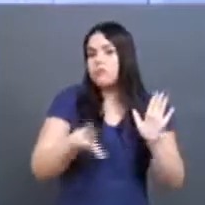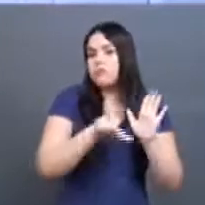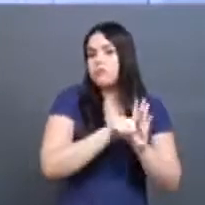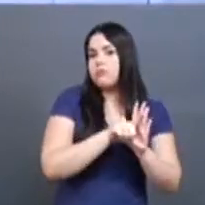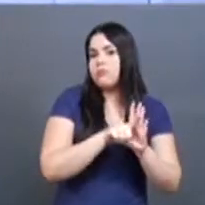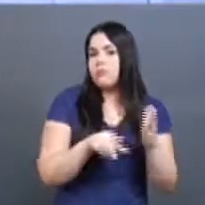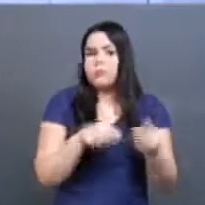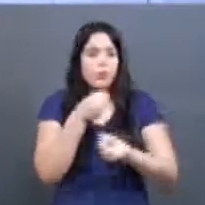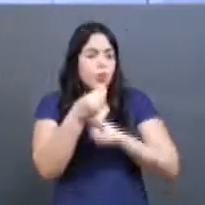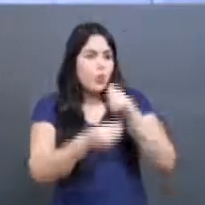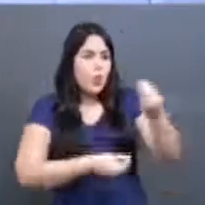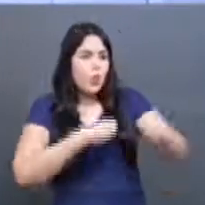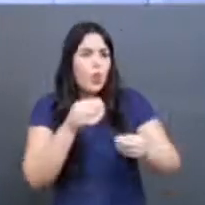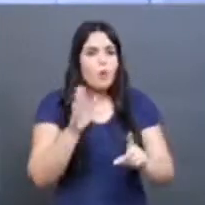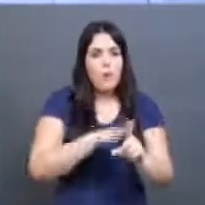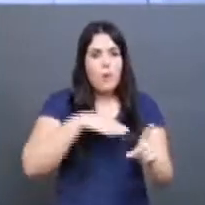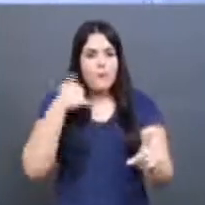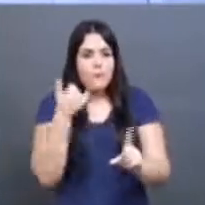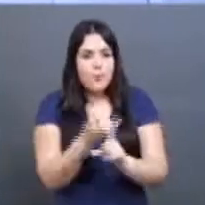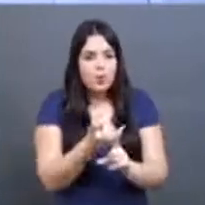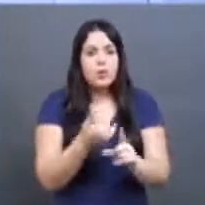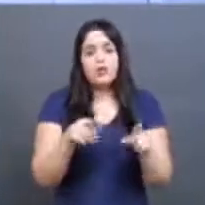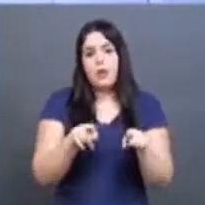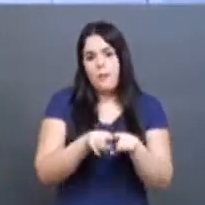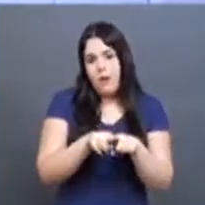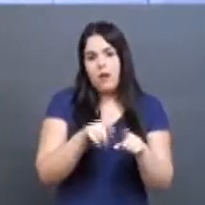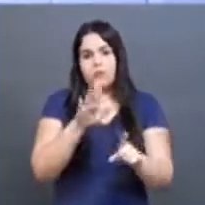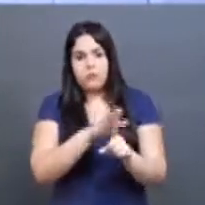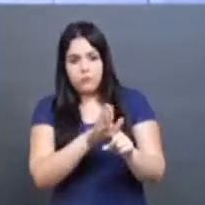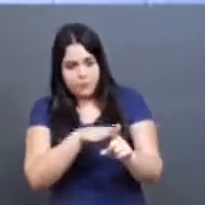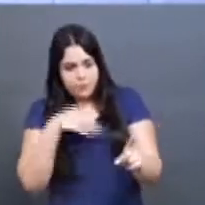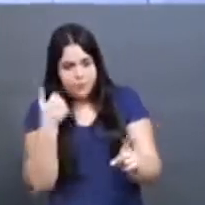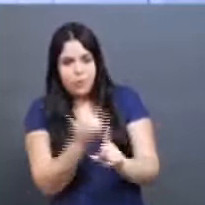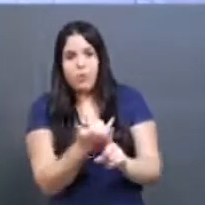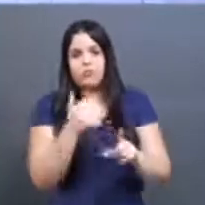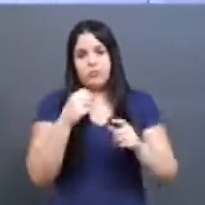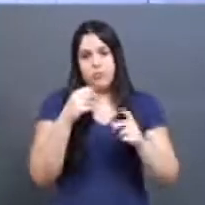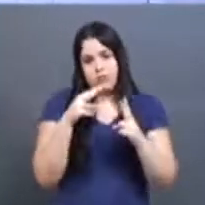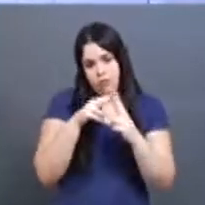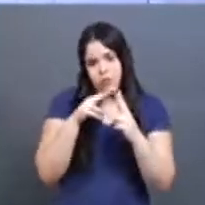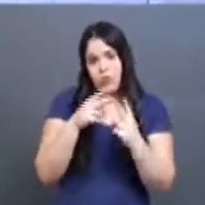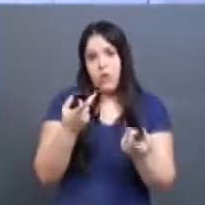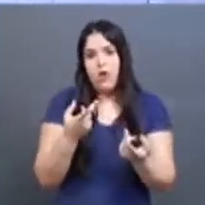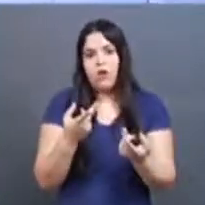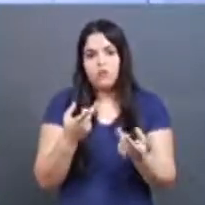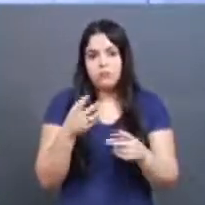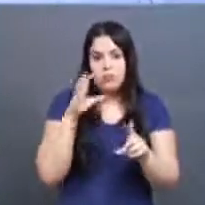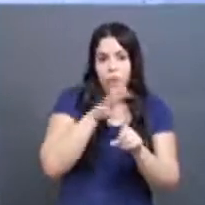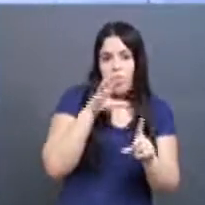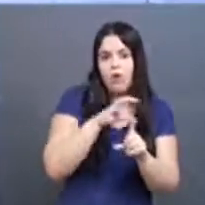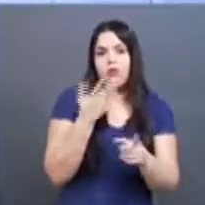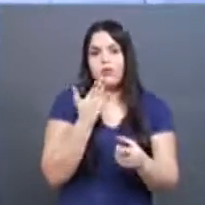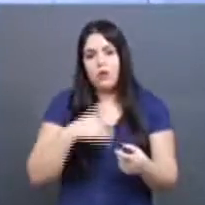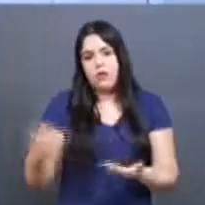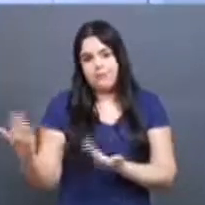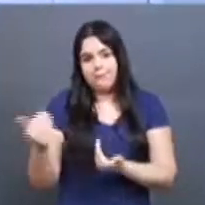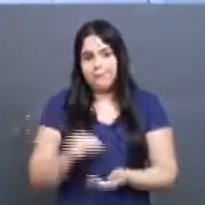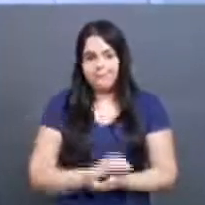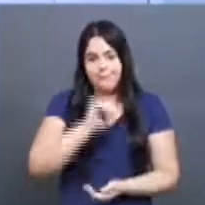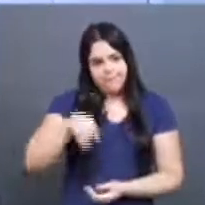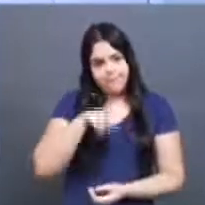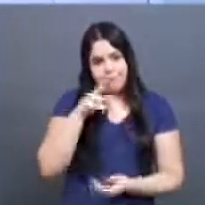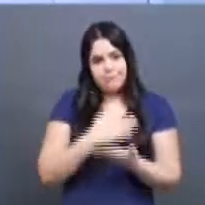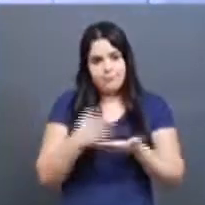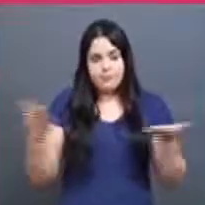De que forma o bullying e o cyberbullying afetam as crianças, os adolescentes? O Jornal da UFO começa